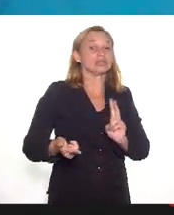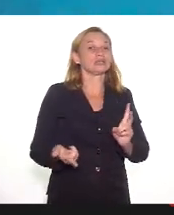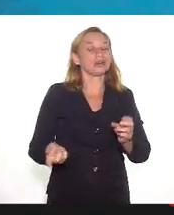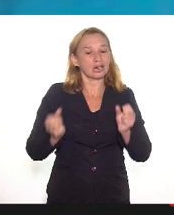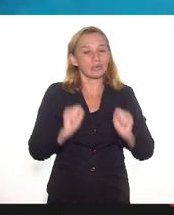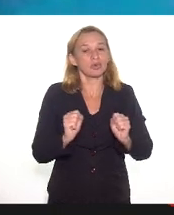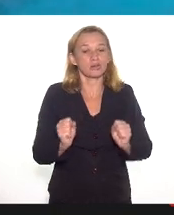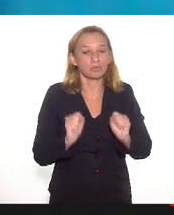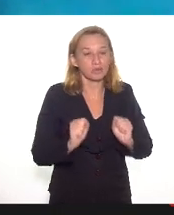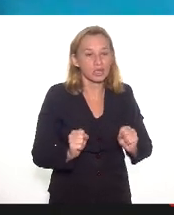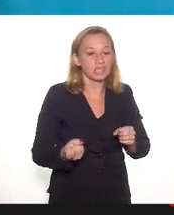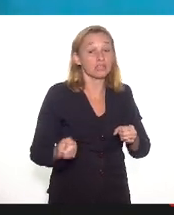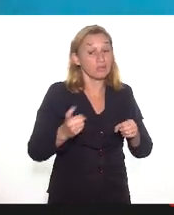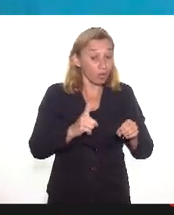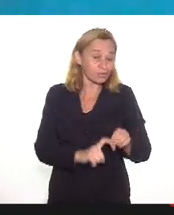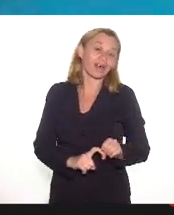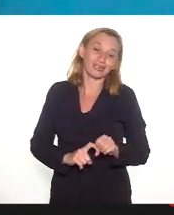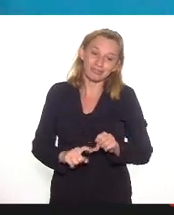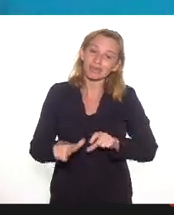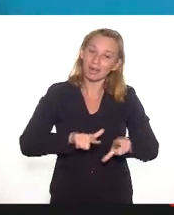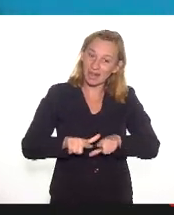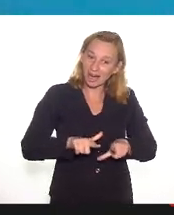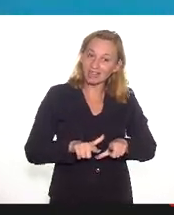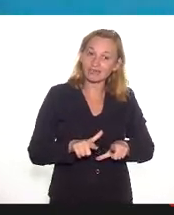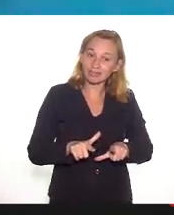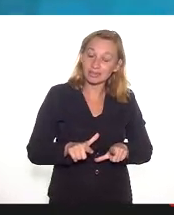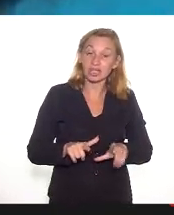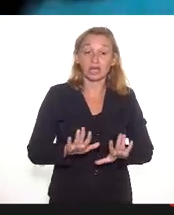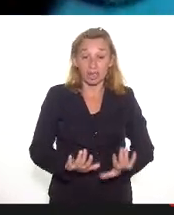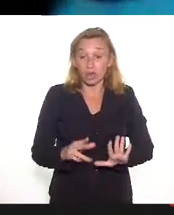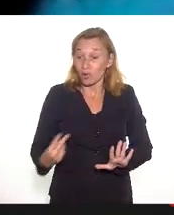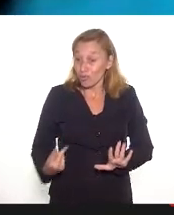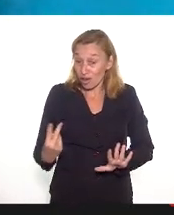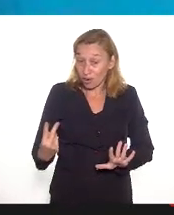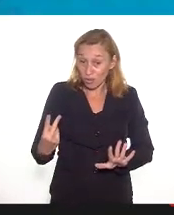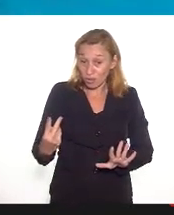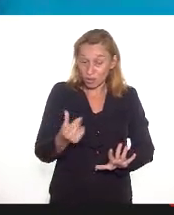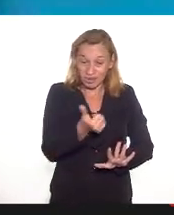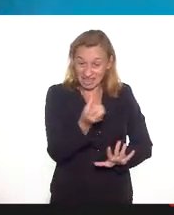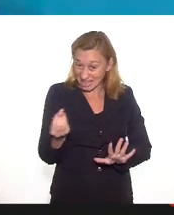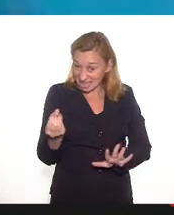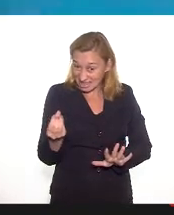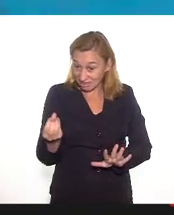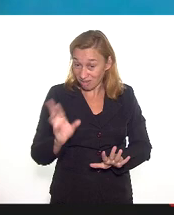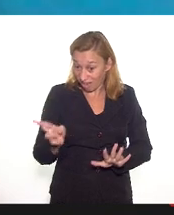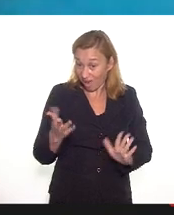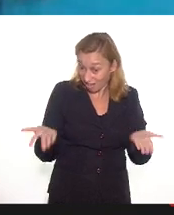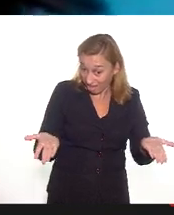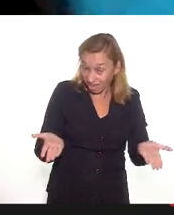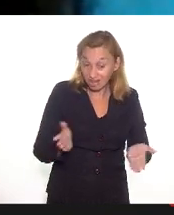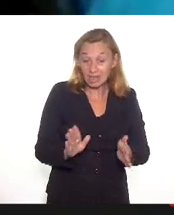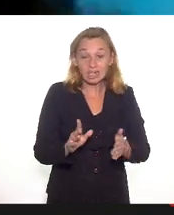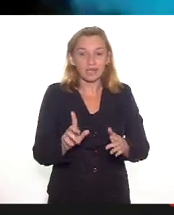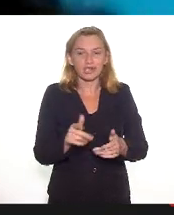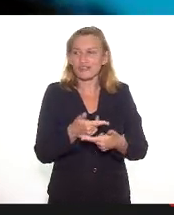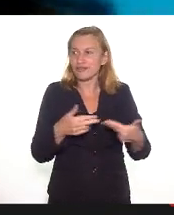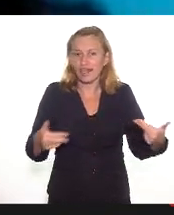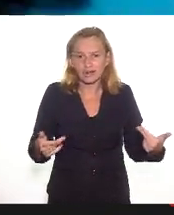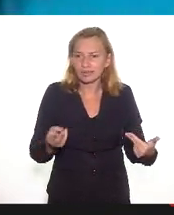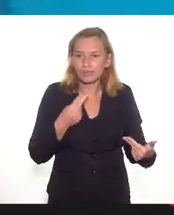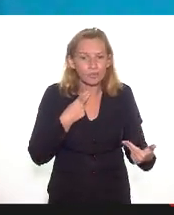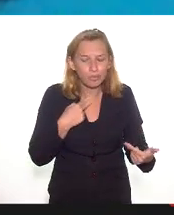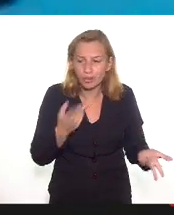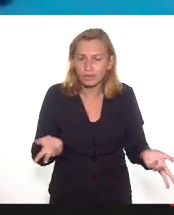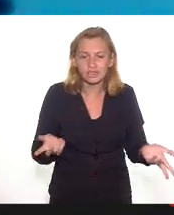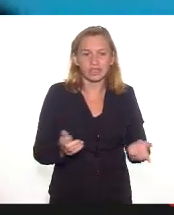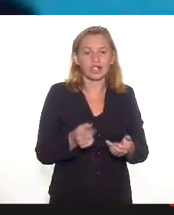pessoas pudessem pleitear, né, o valor isório de 600 reais e muitos deles não puderam porque a